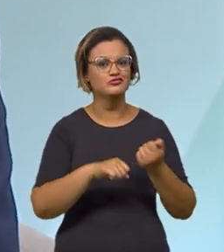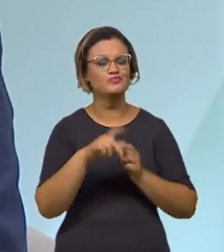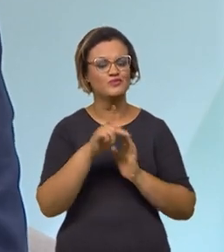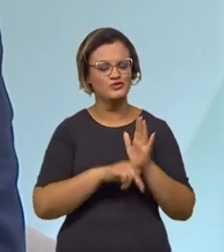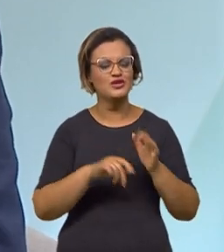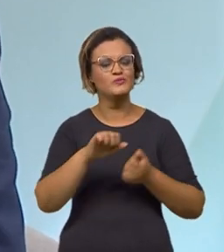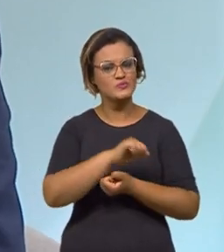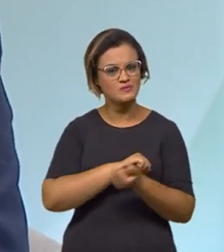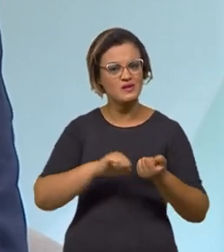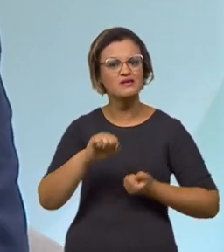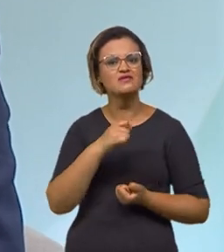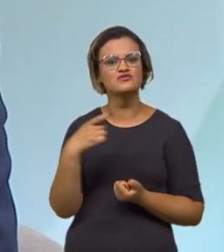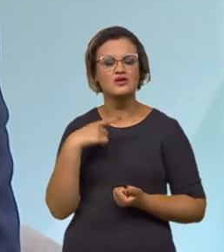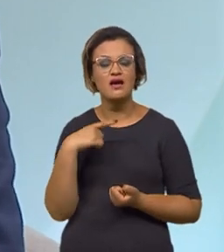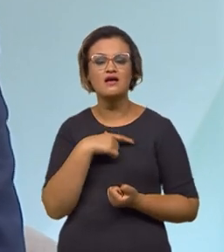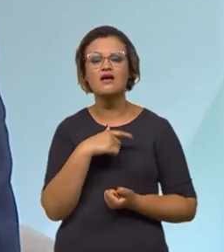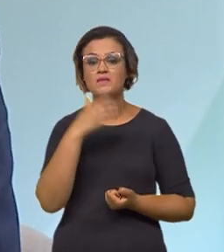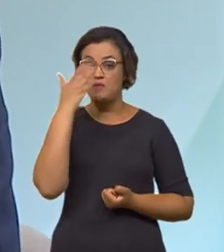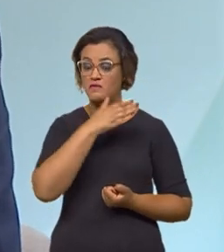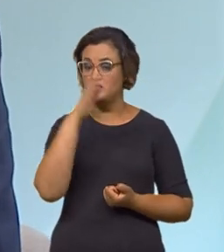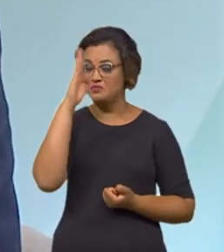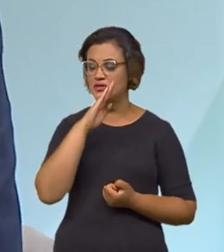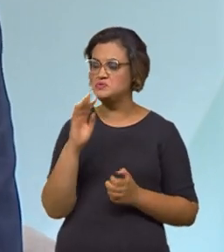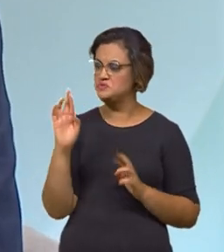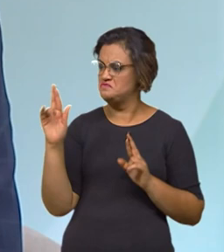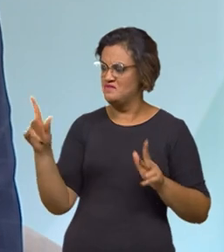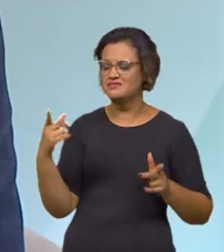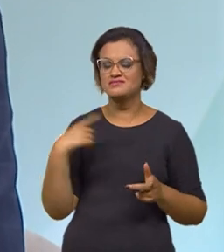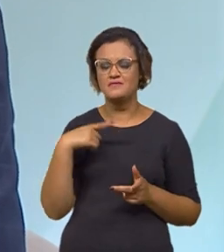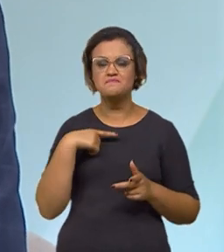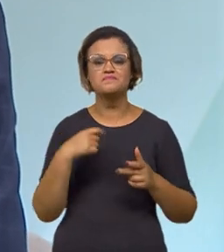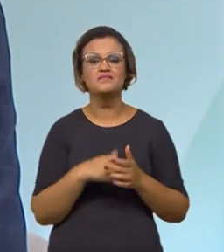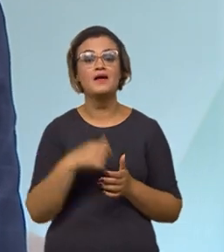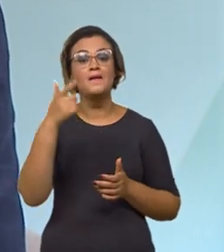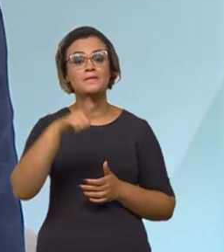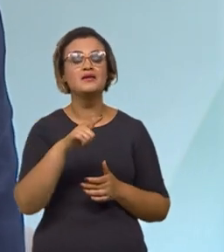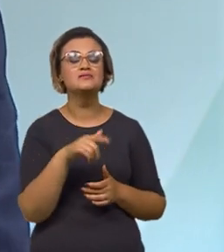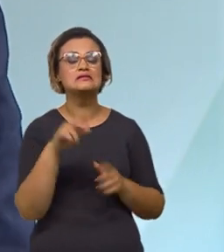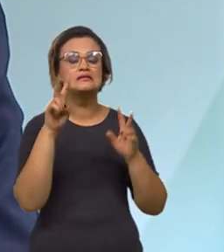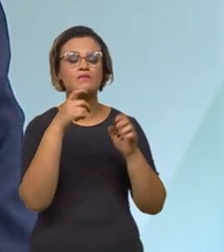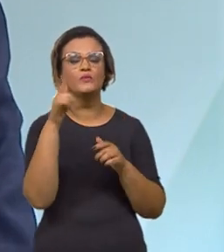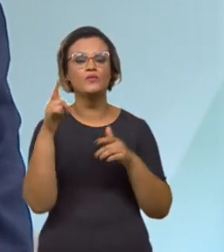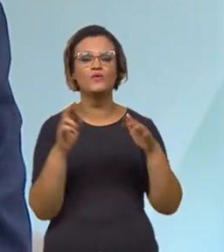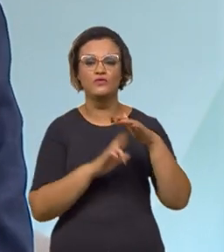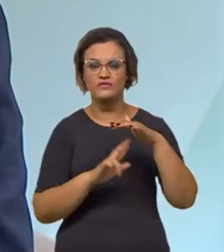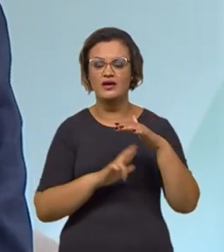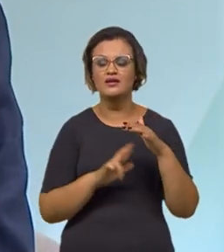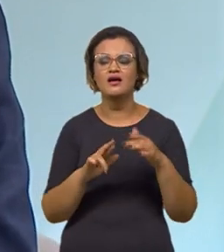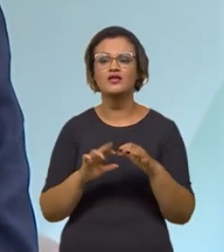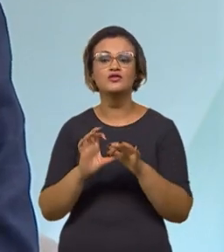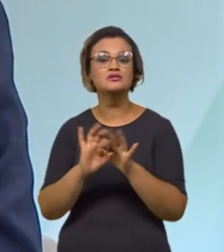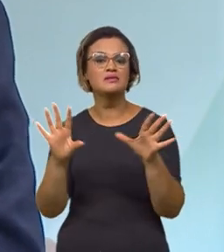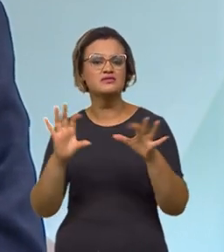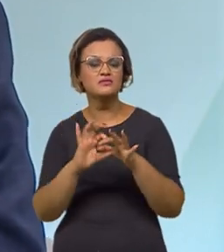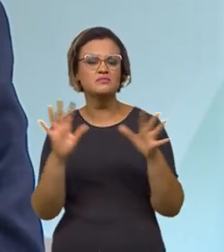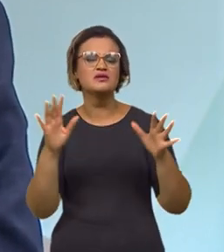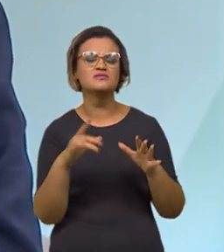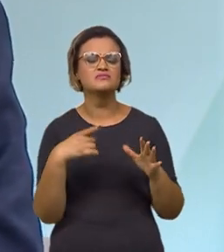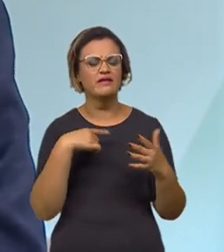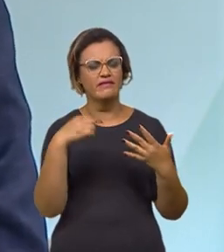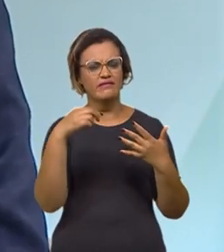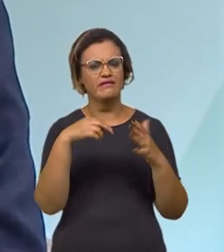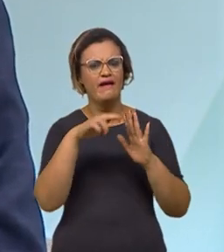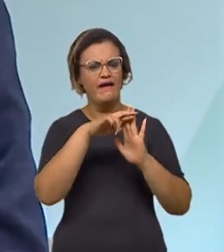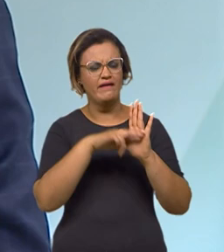é muito bom. É um diferencial que o Brasil coloca para o mundo. No que tange a agenda rodoviária também, nossas concessões rodoviárias têm hoje uma série de